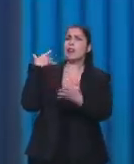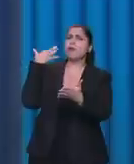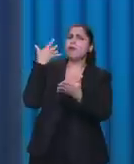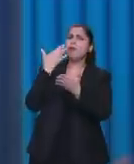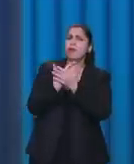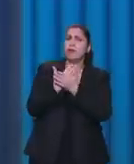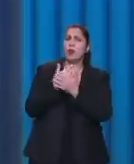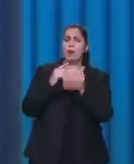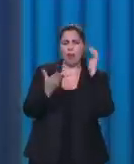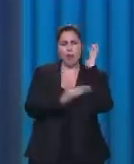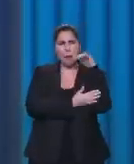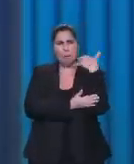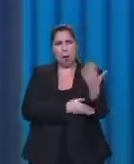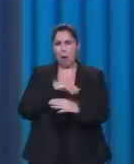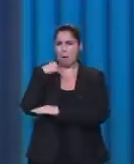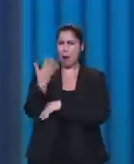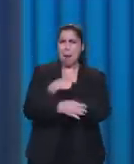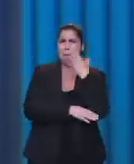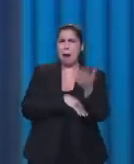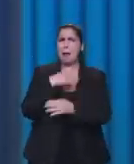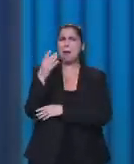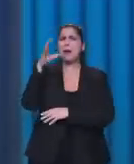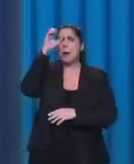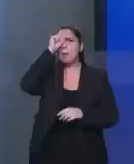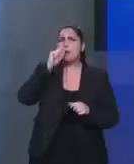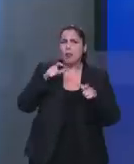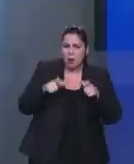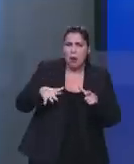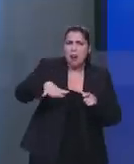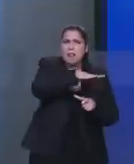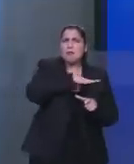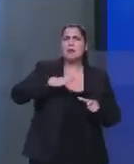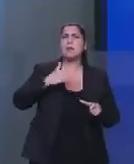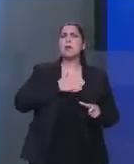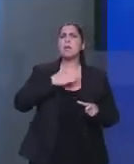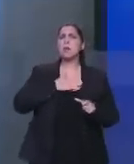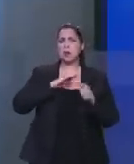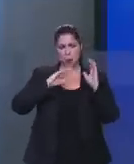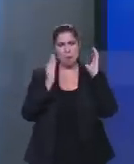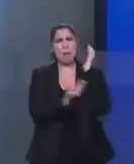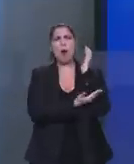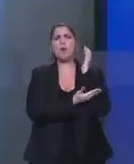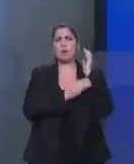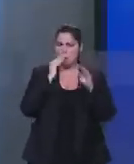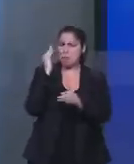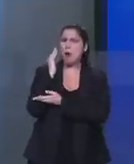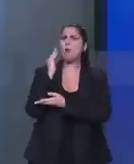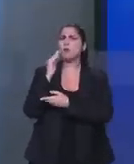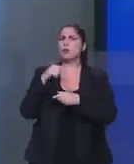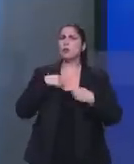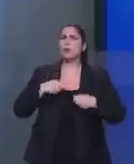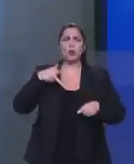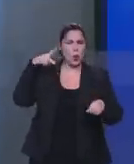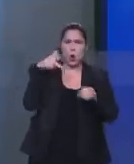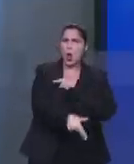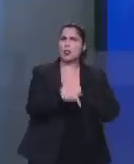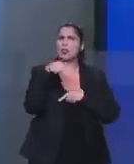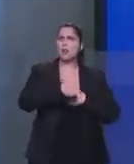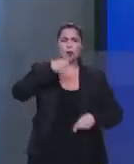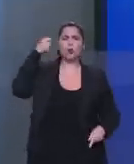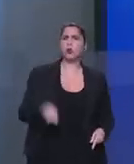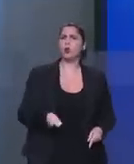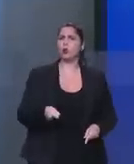E eles aprenderam a fazer isso. Portanto, nós não podemos fazer uma repressão eficaz, que tem que ser dura, especialmente sobre o grande,